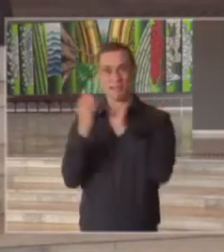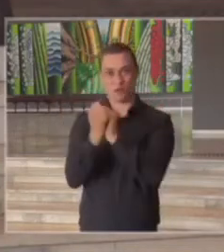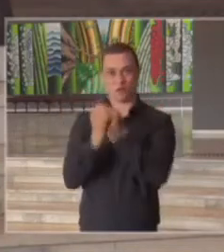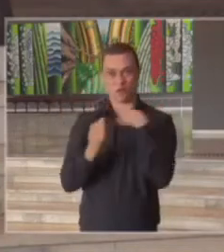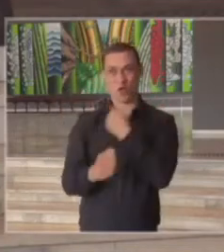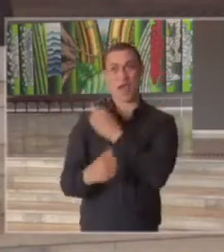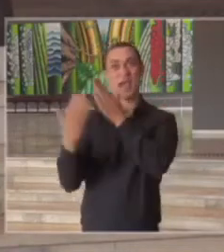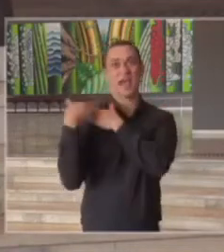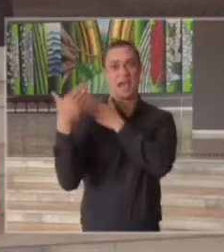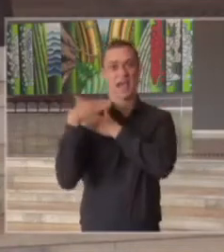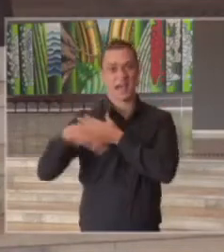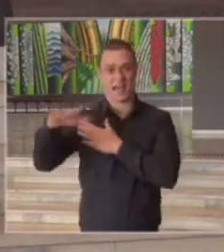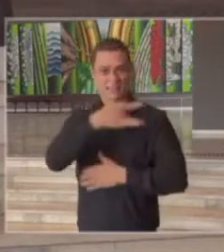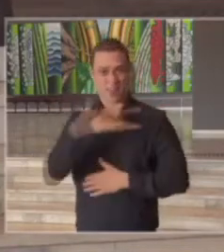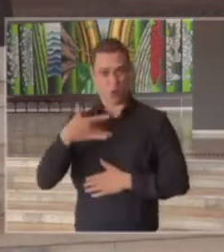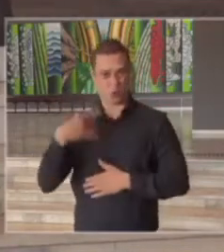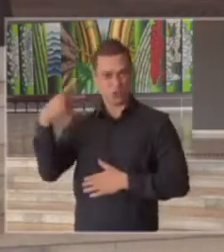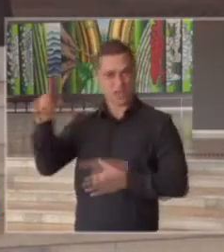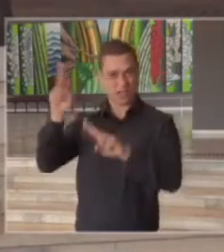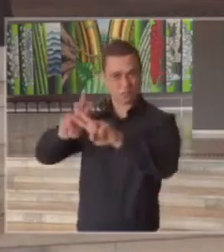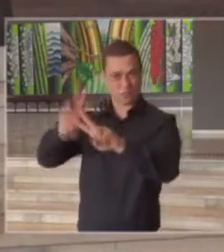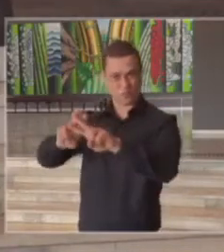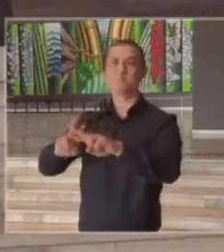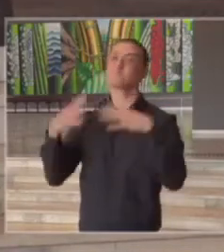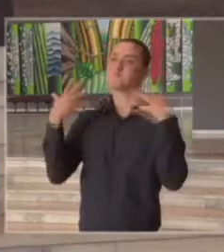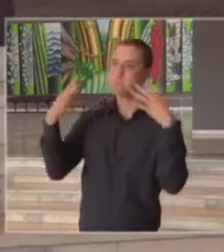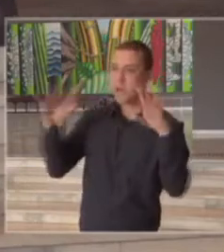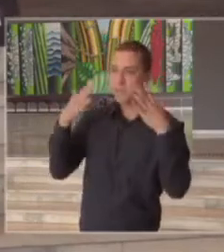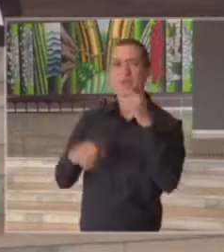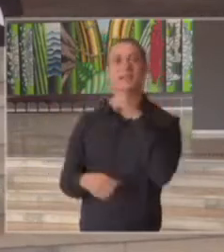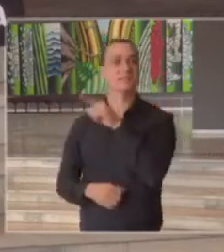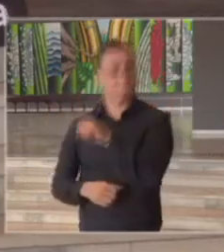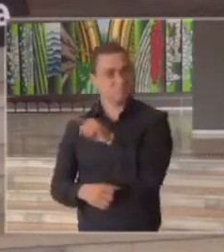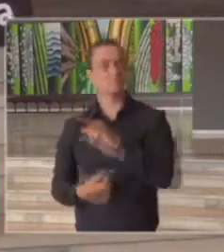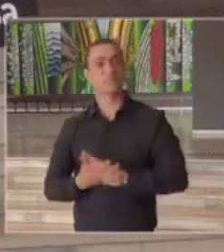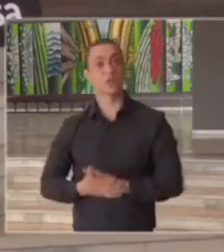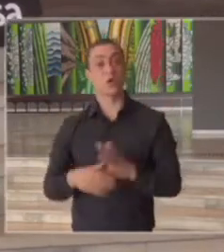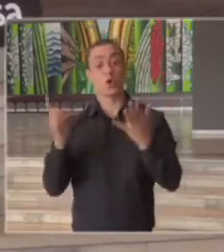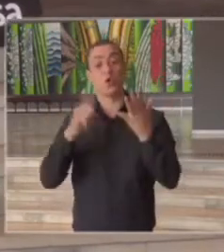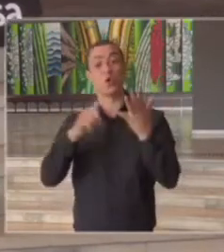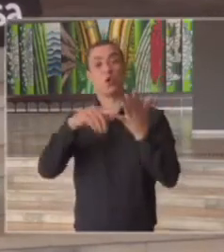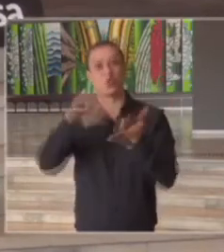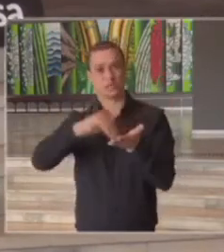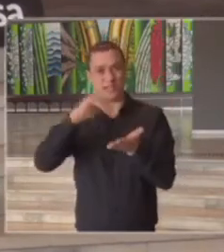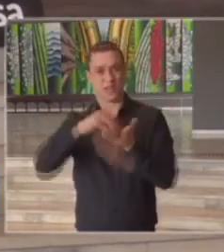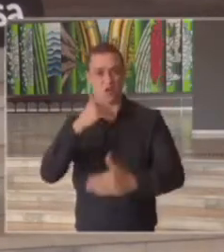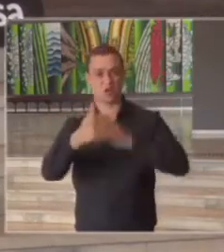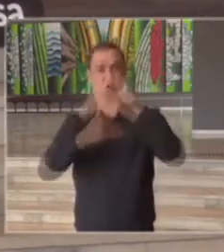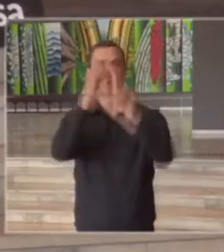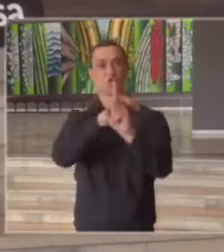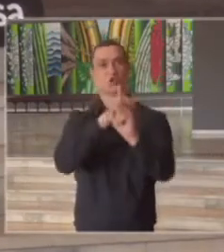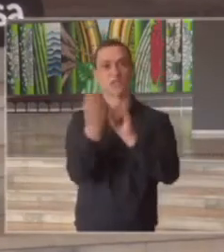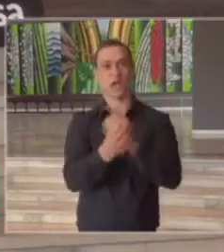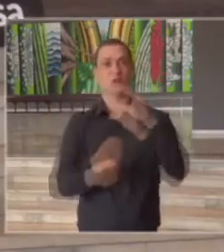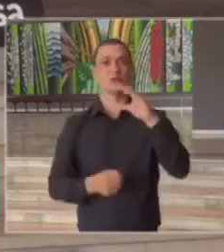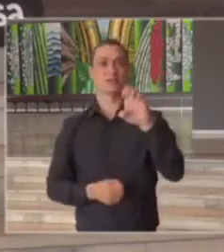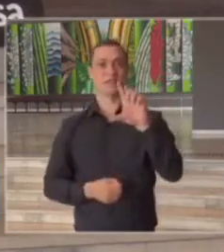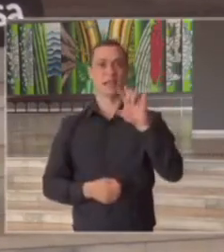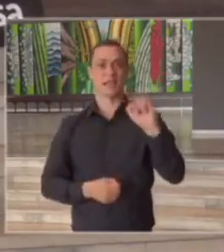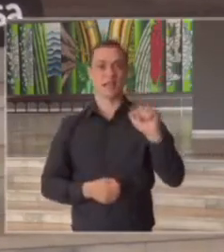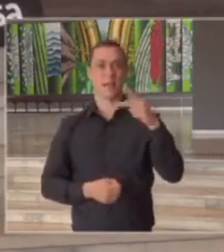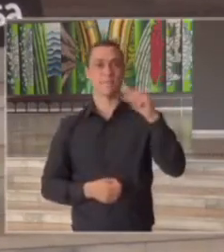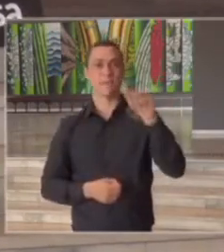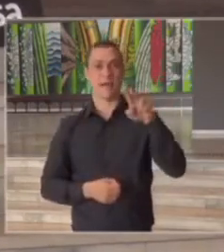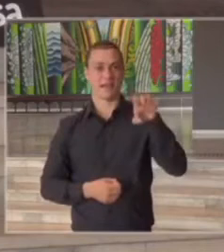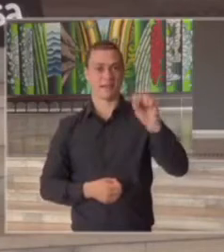coordenadora de saúde do sistema penitenciário parabéns a Solange secretário de desenvolvimento social Célia Parnes